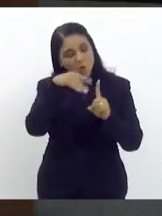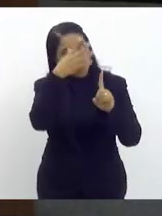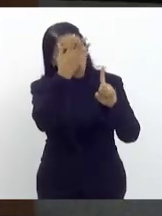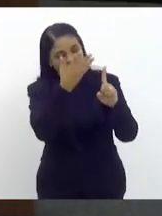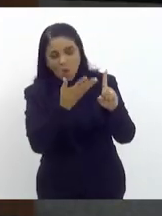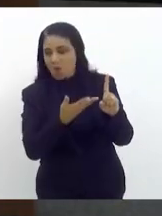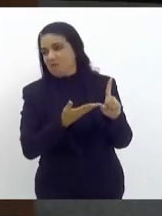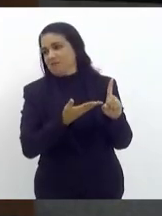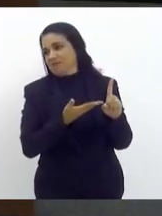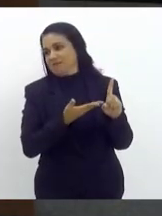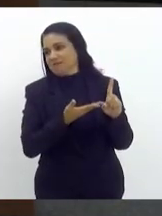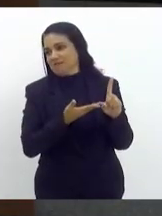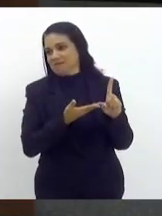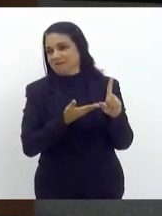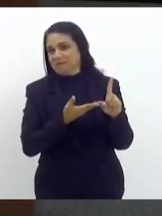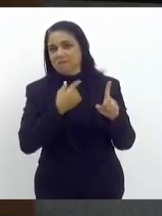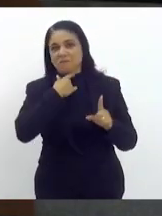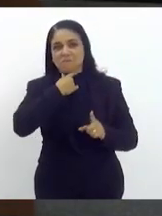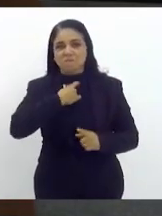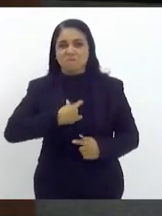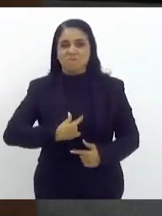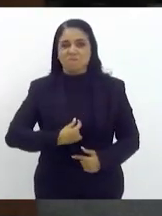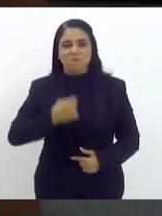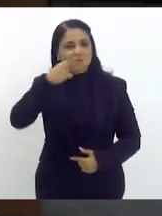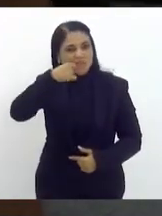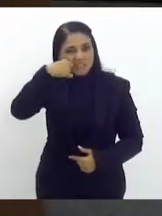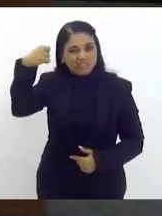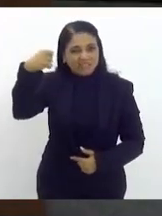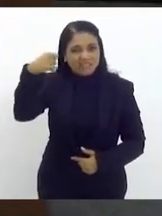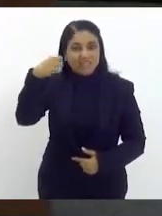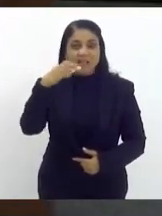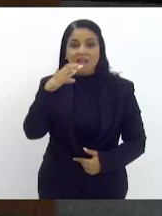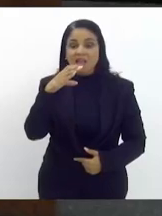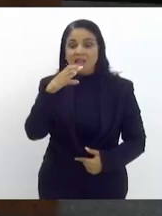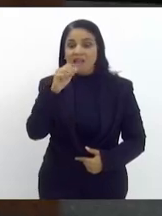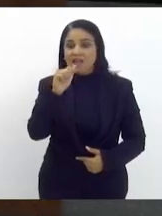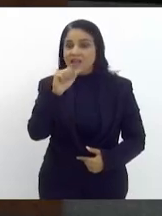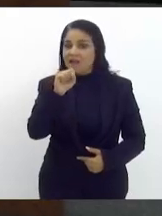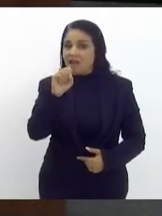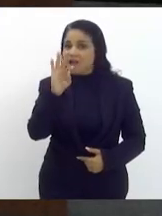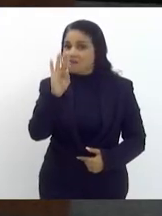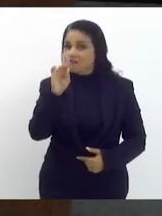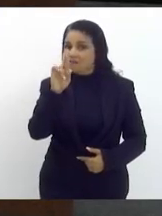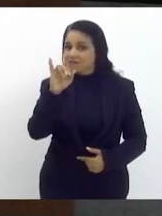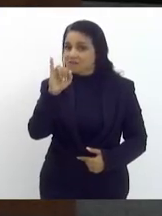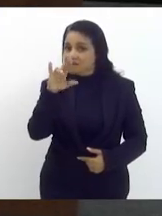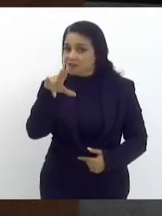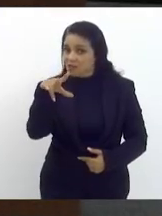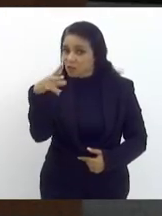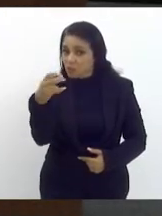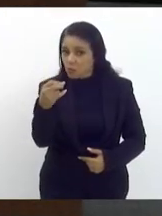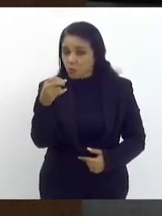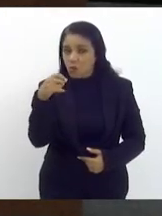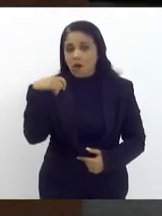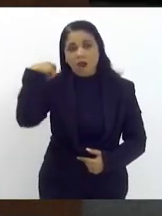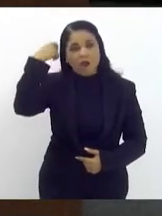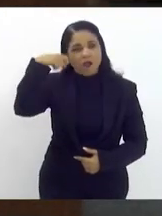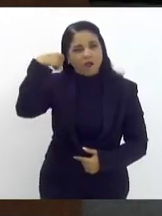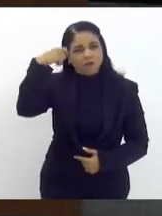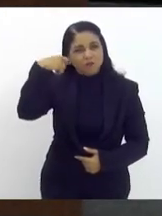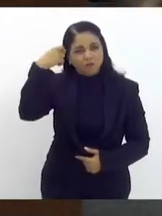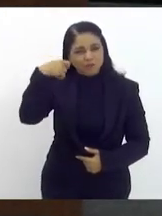com a medalha tiradente o castrinho ator e cômico